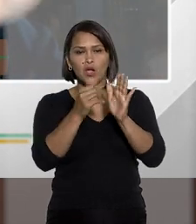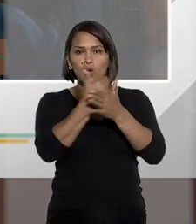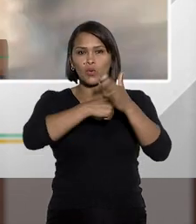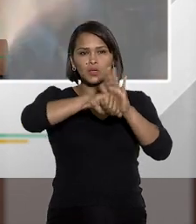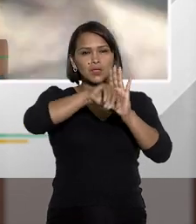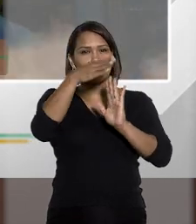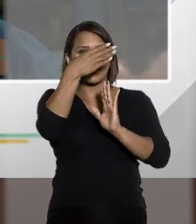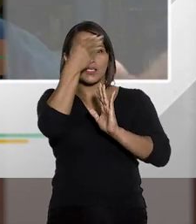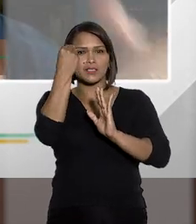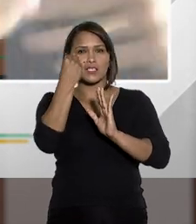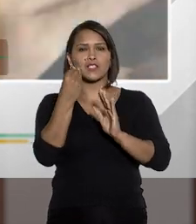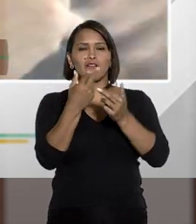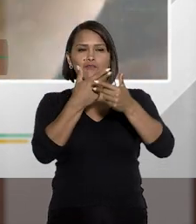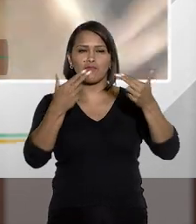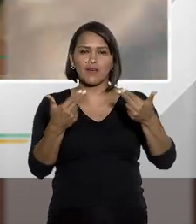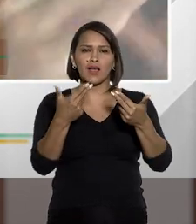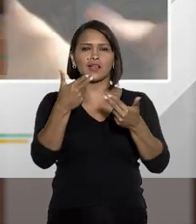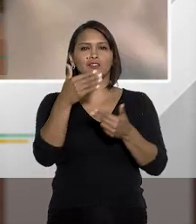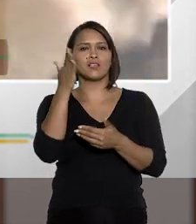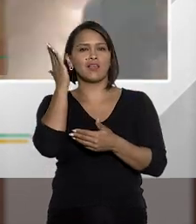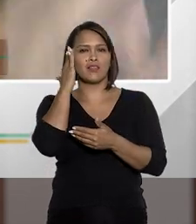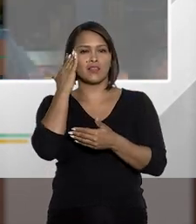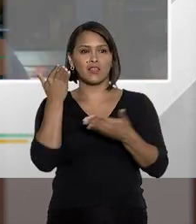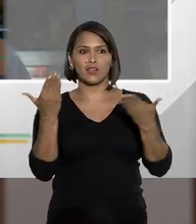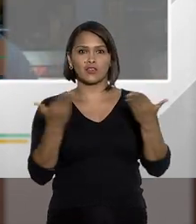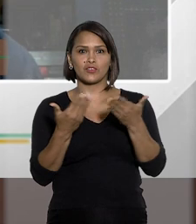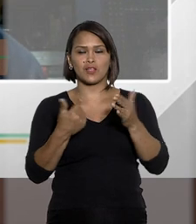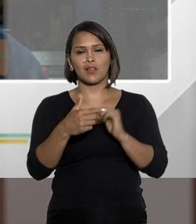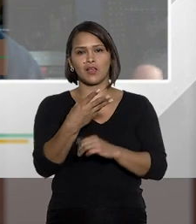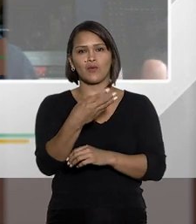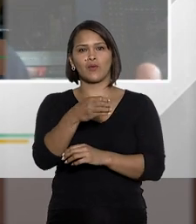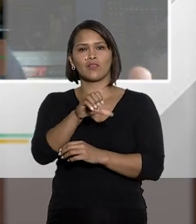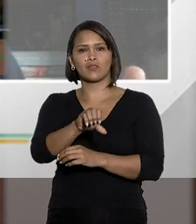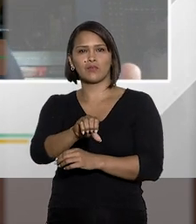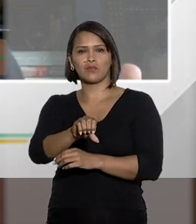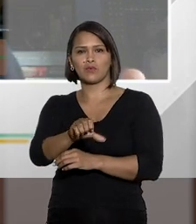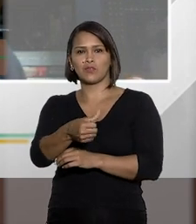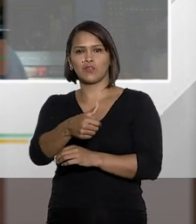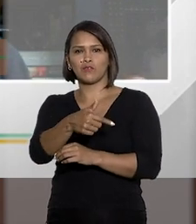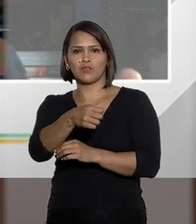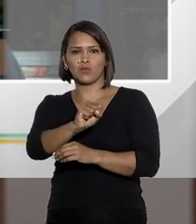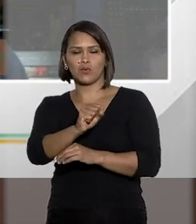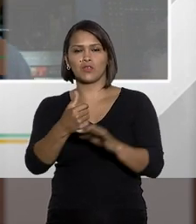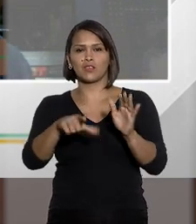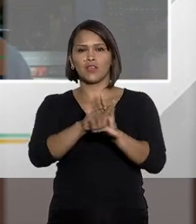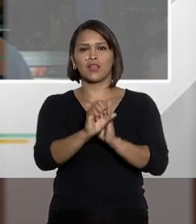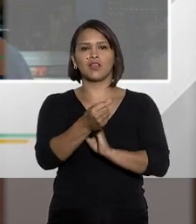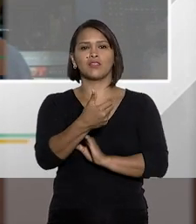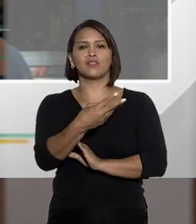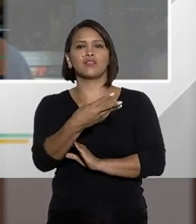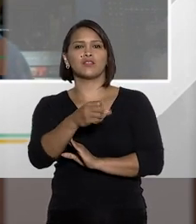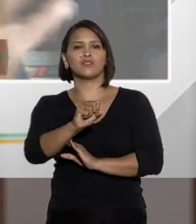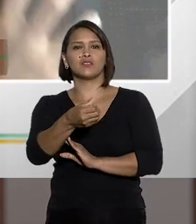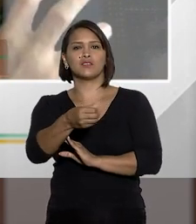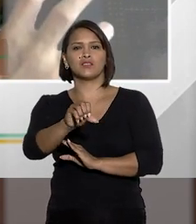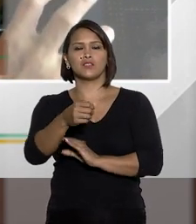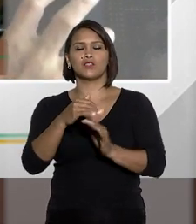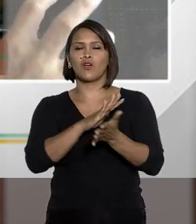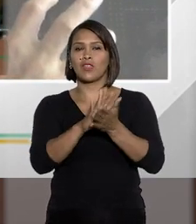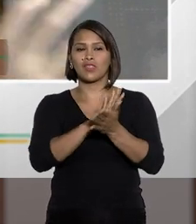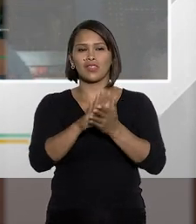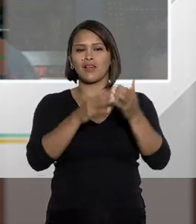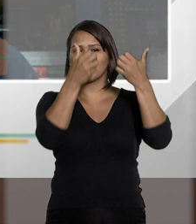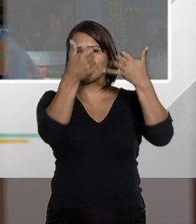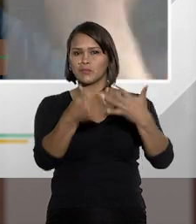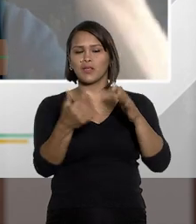Um crime que era esquecido e muitos entendiam que já tinha sido revogado pela 4898 e a lei 13.869, não